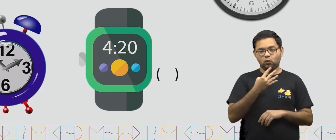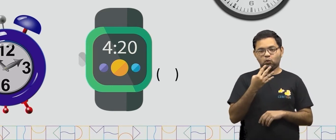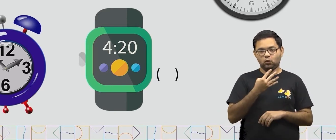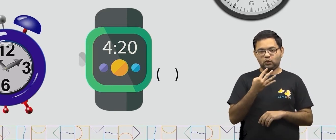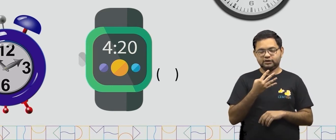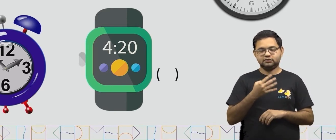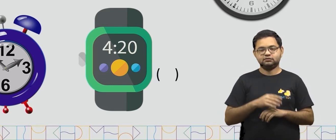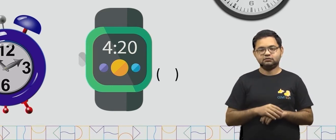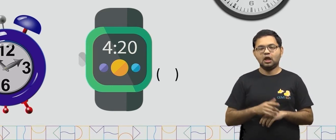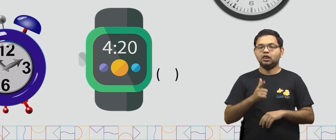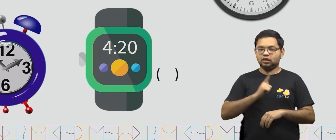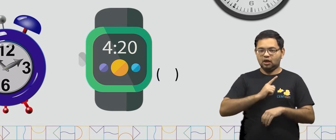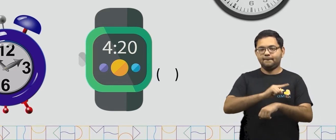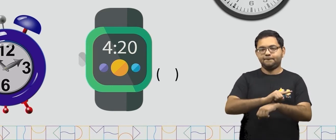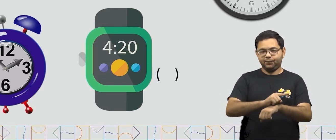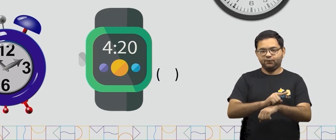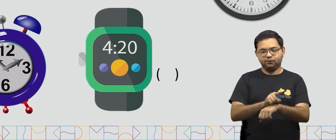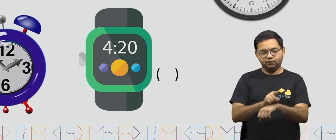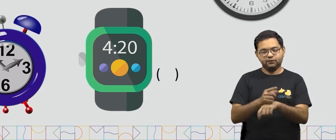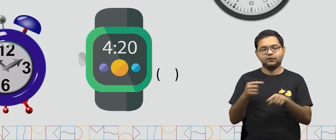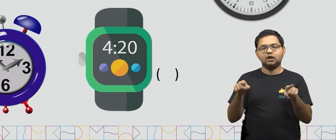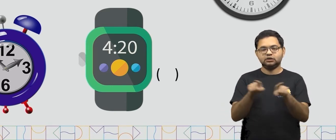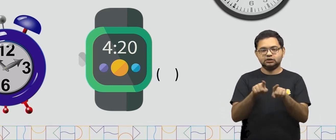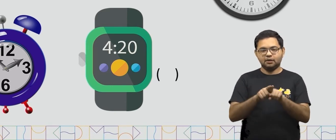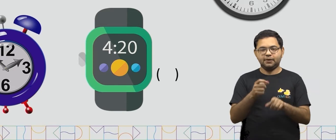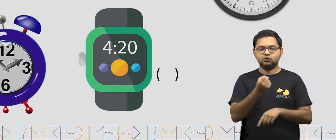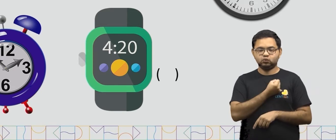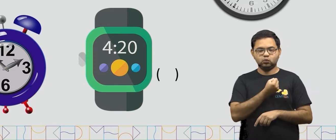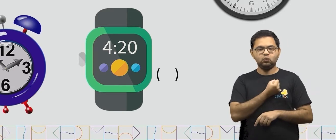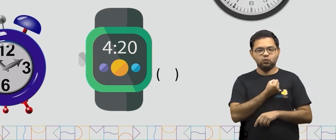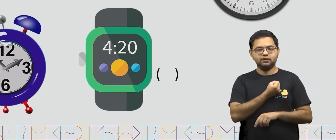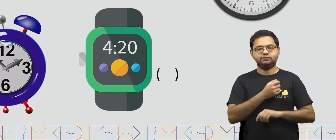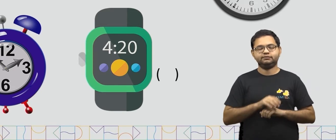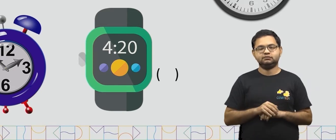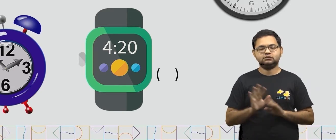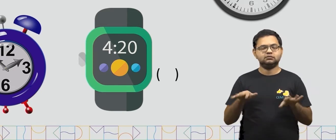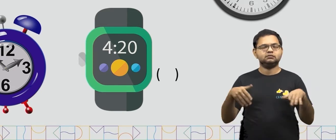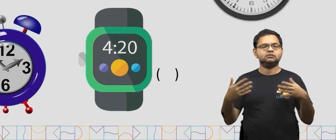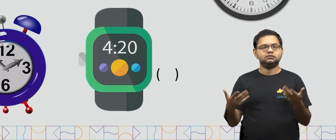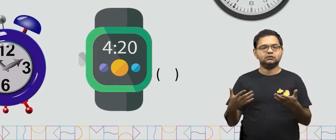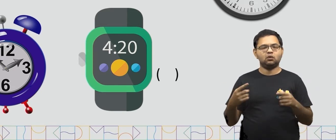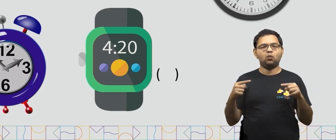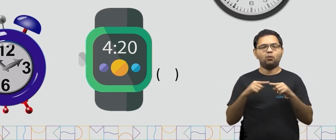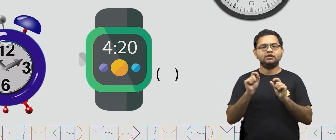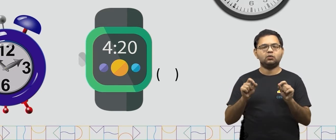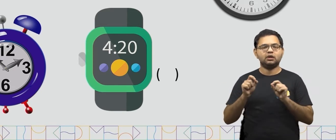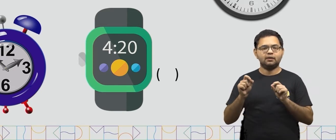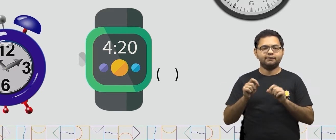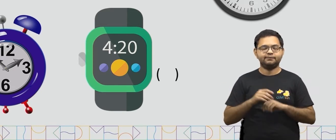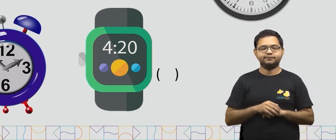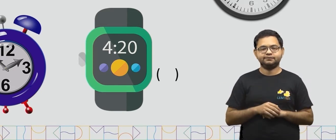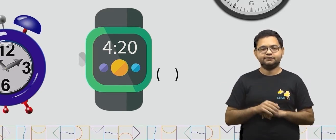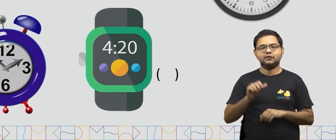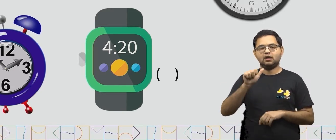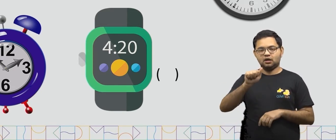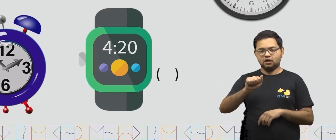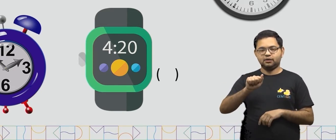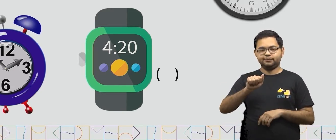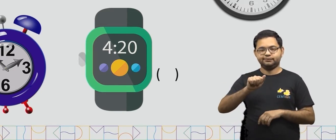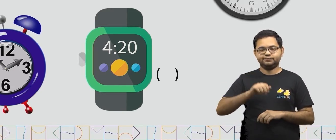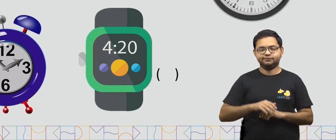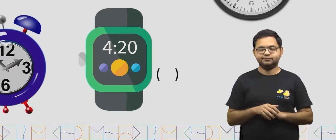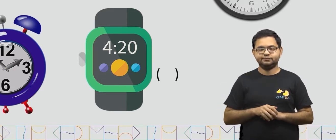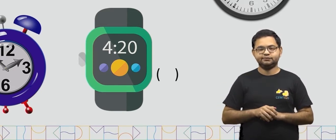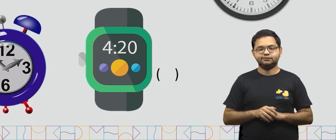que possui ponteiros e possui números. Então, é o relógio analógico, letra